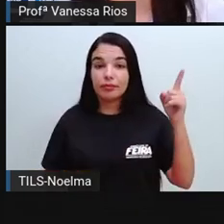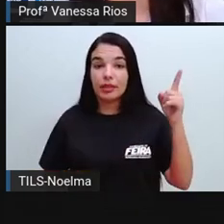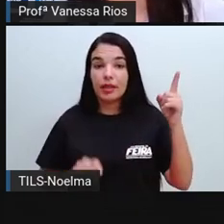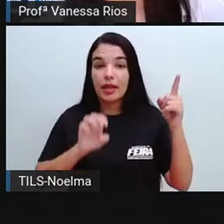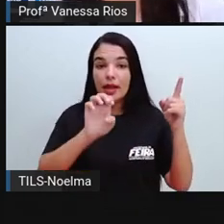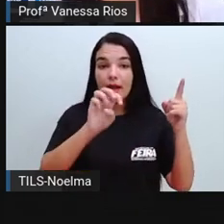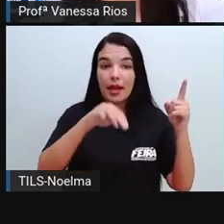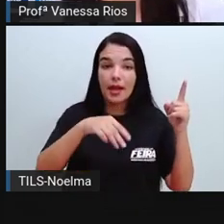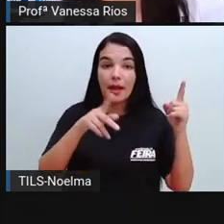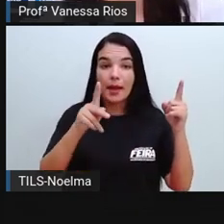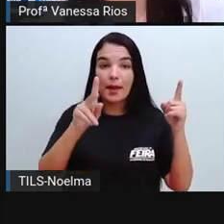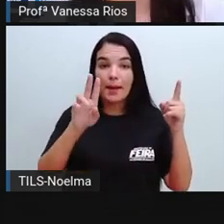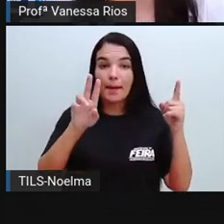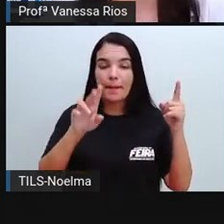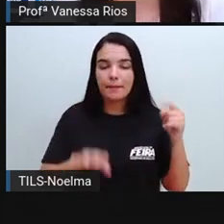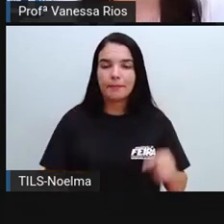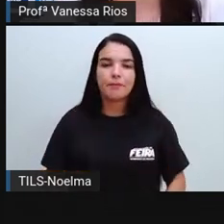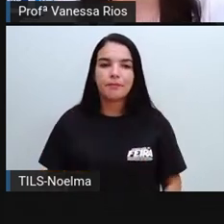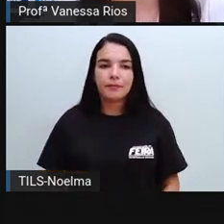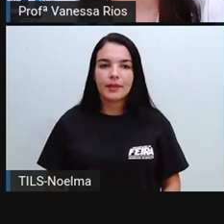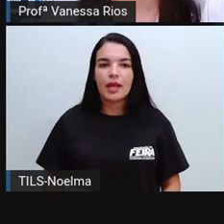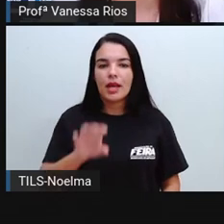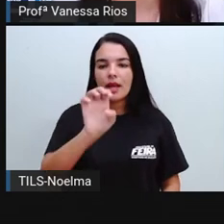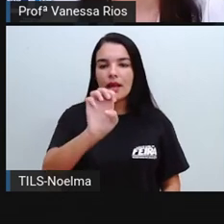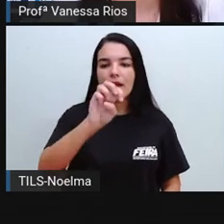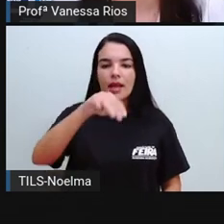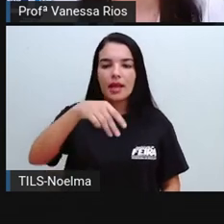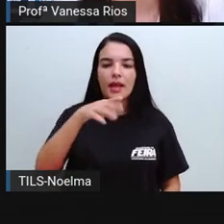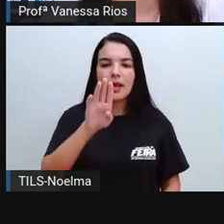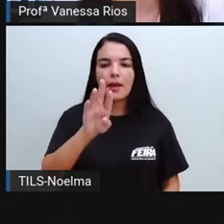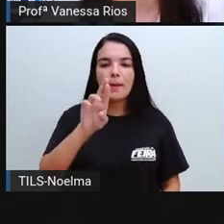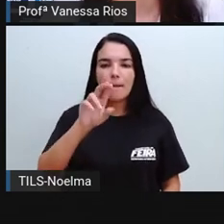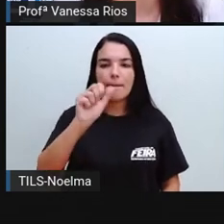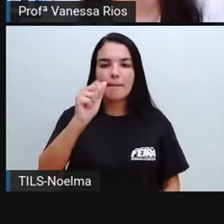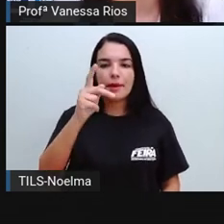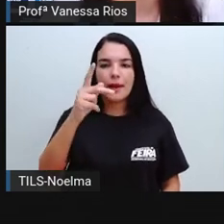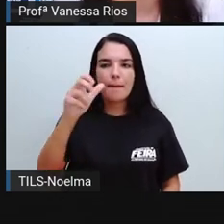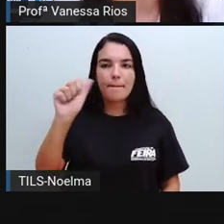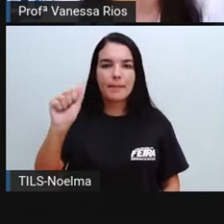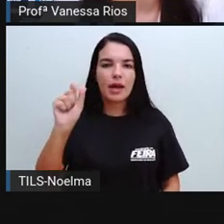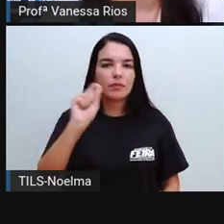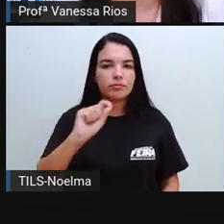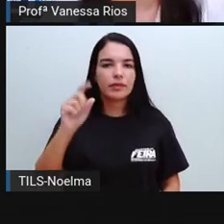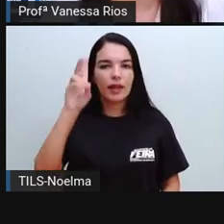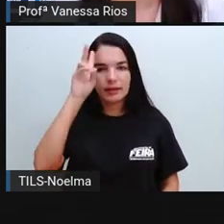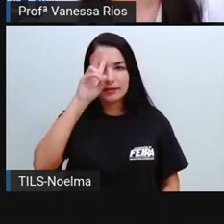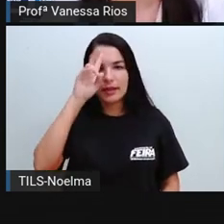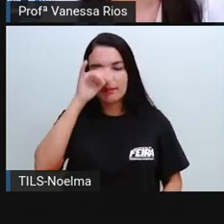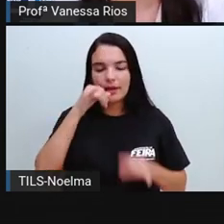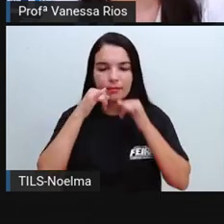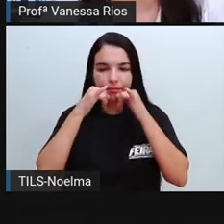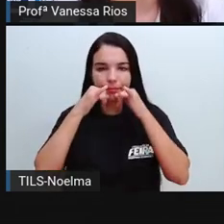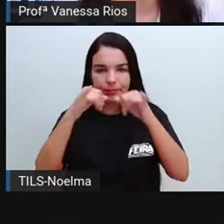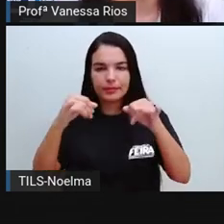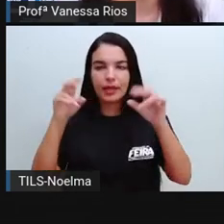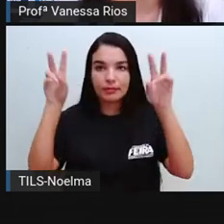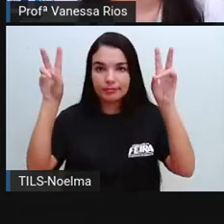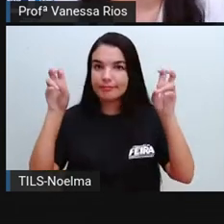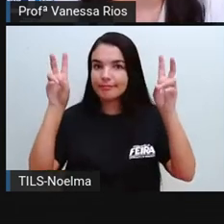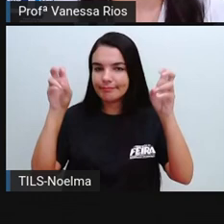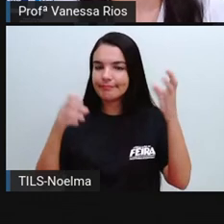a Pró encontrou uma notícia que traz essa manchete, manchete, estão lembrados, não é quando a gente fala em notícia? É o título da